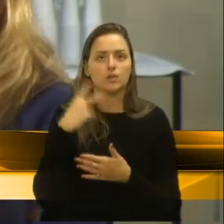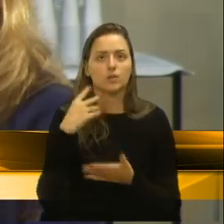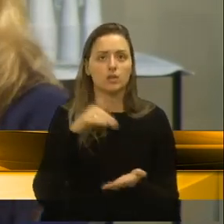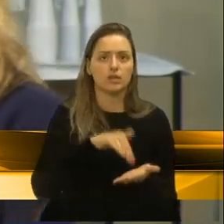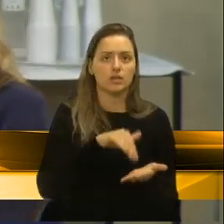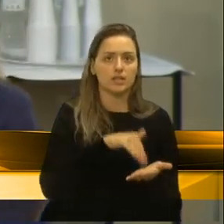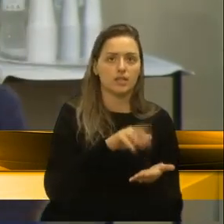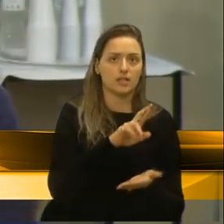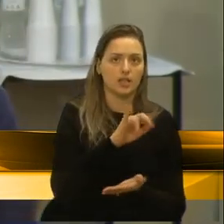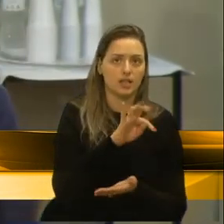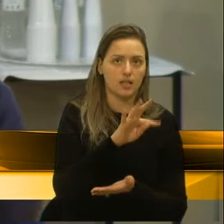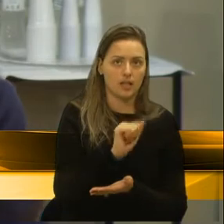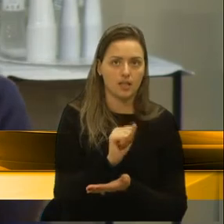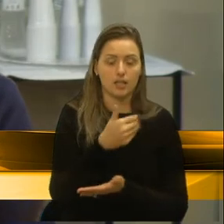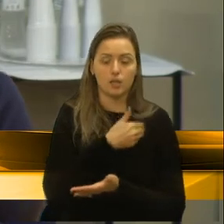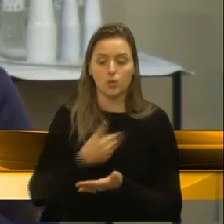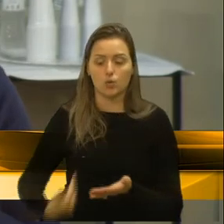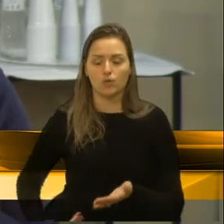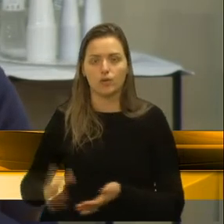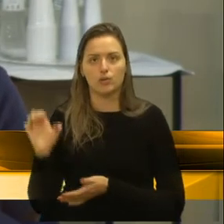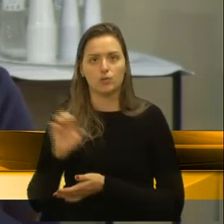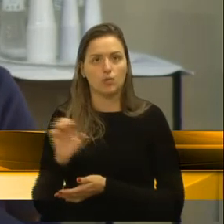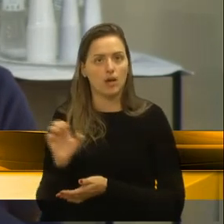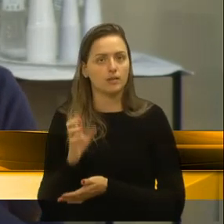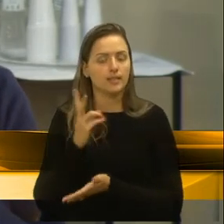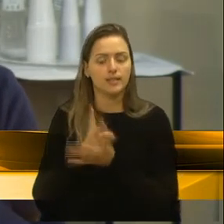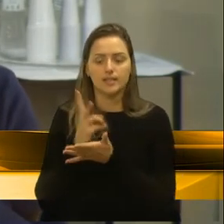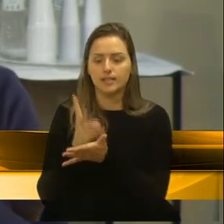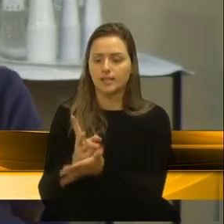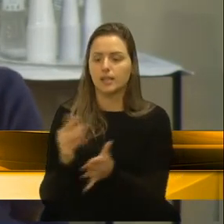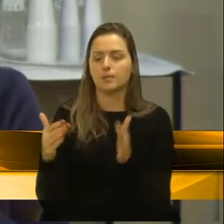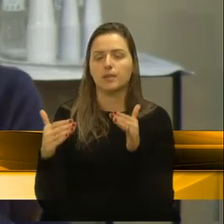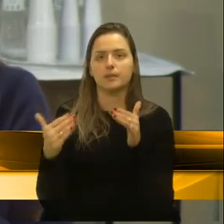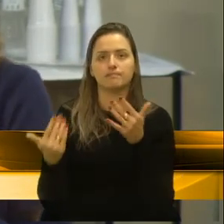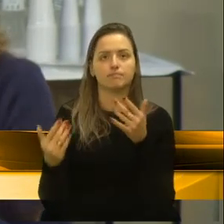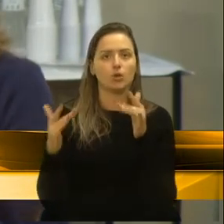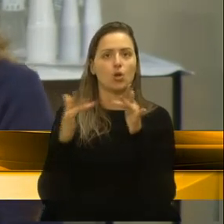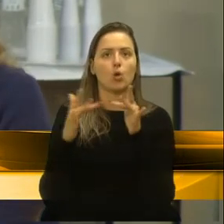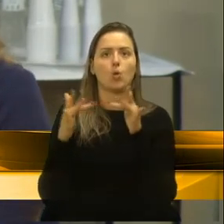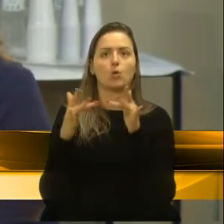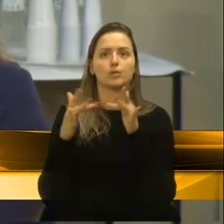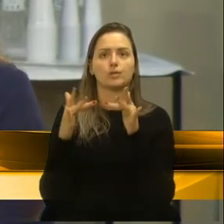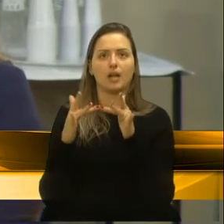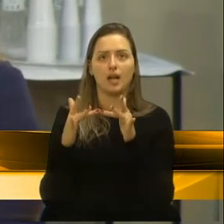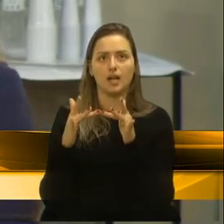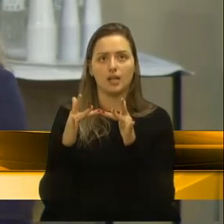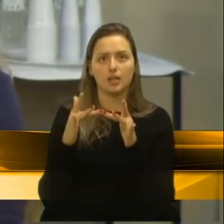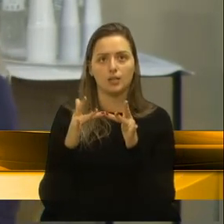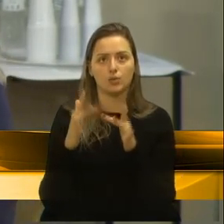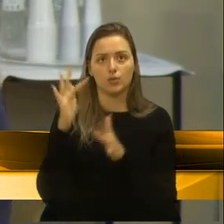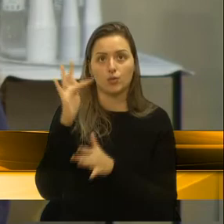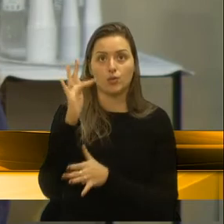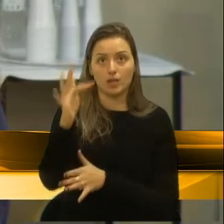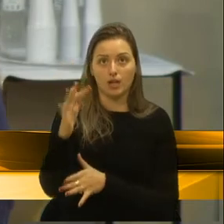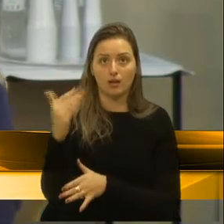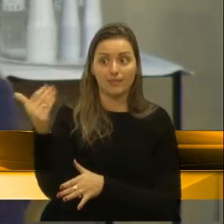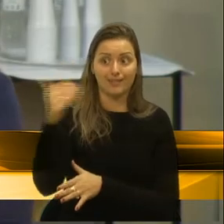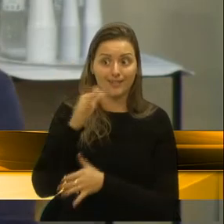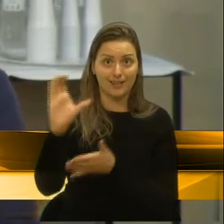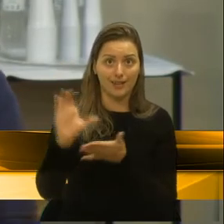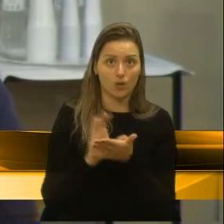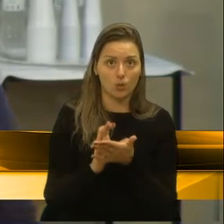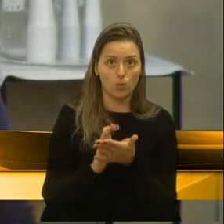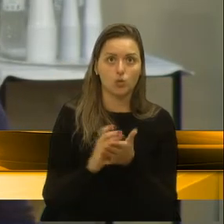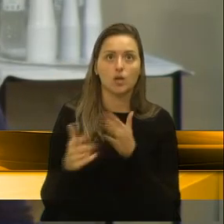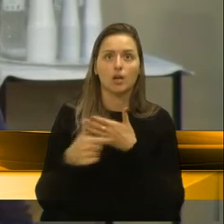Arita e o governador, a todo momento que ele tem contato com a União, pedindo que venha o dinheiro para os hospitais. O